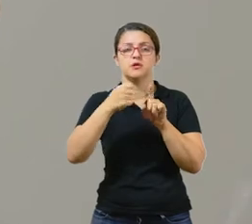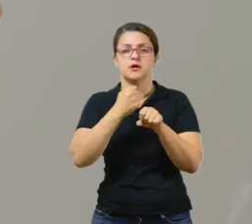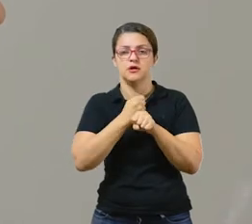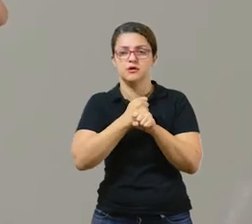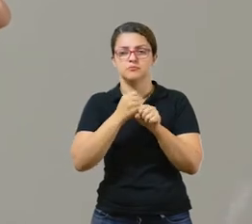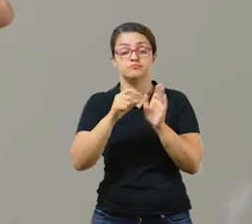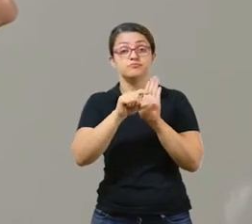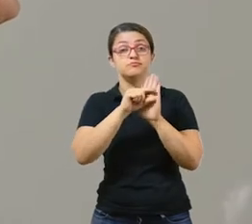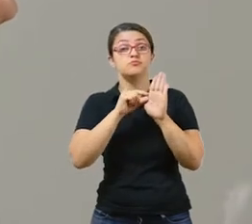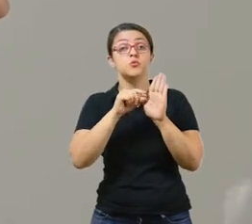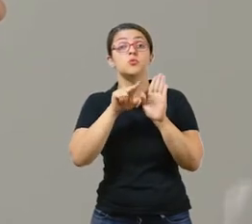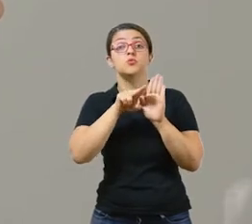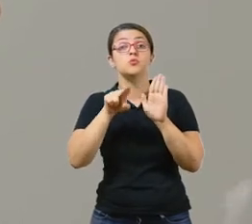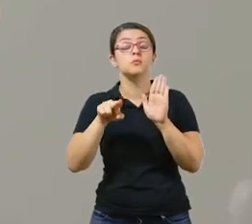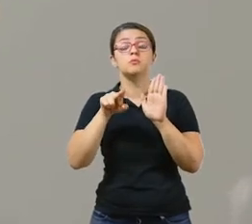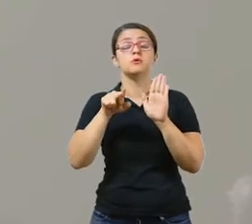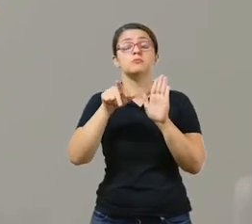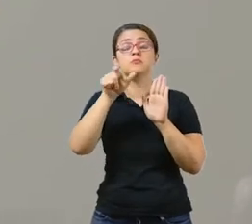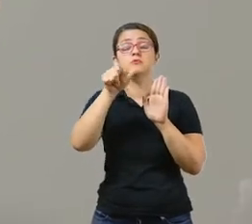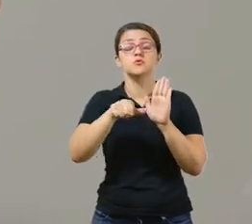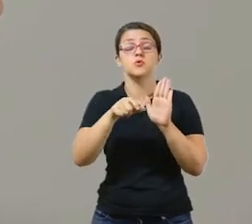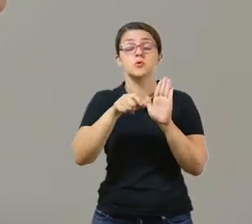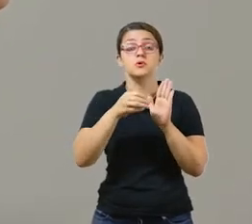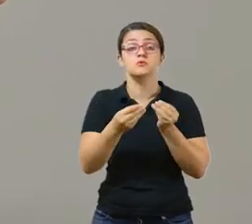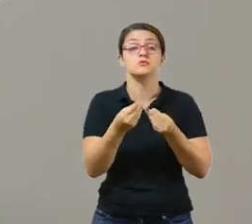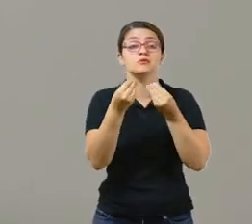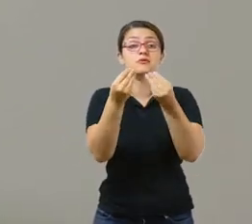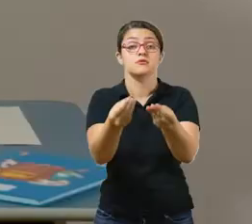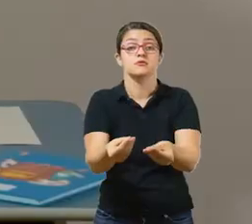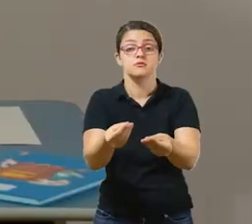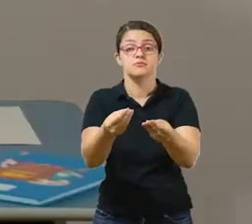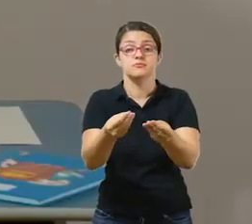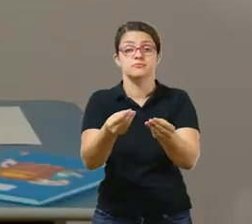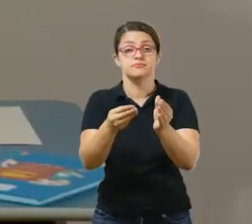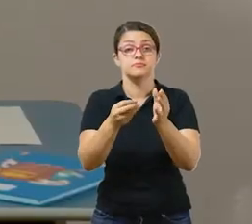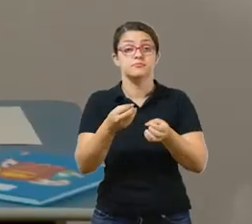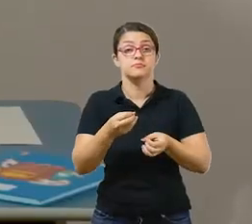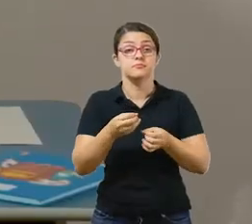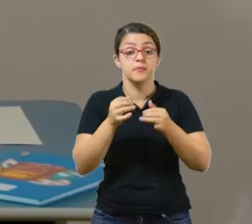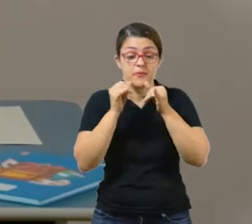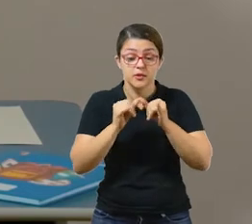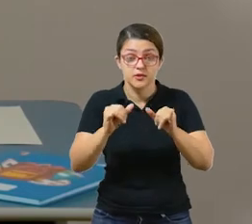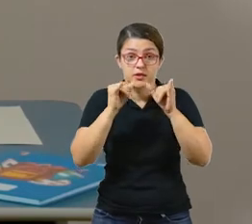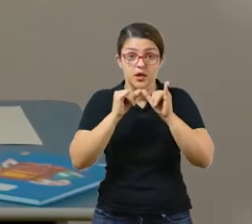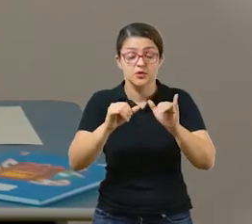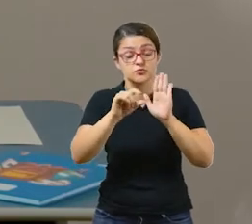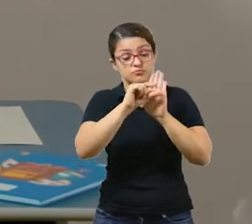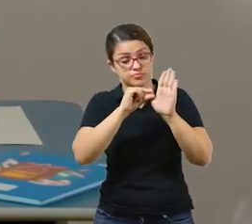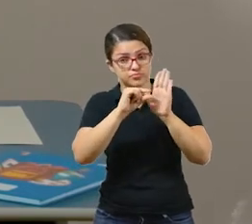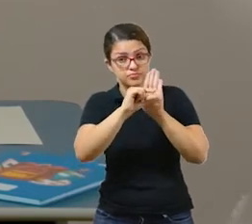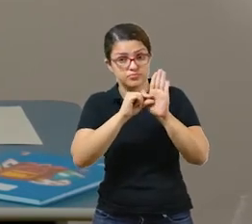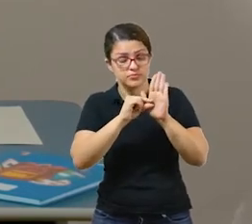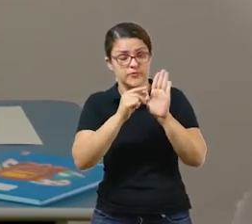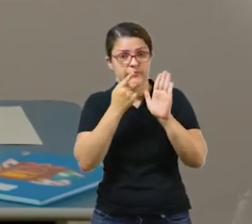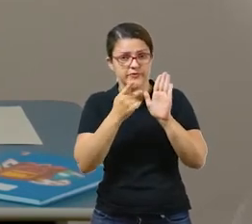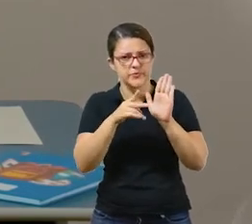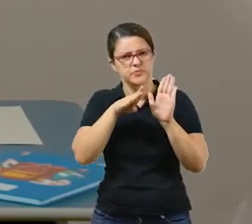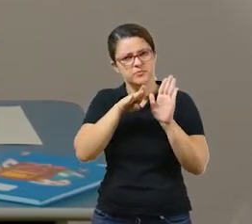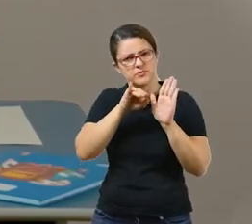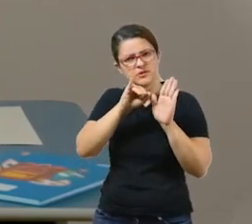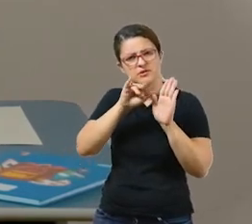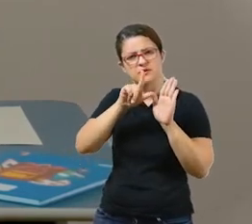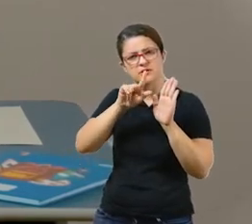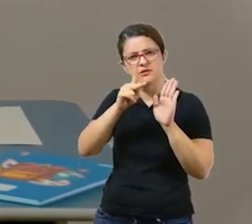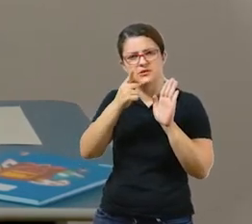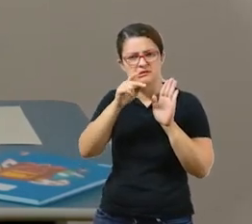o nome do destinatário, ou seja, quem irá receber esse bilhete, a mensagem, e como nós estamos falando de o bilhete,